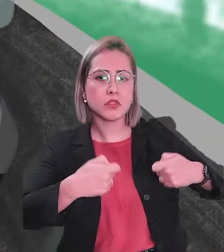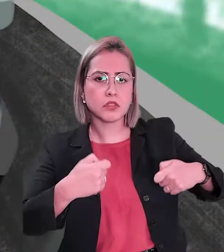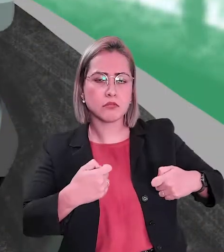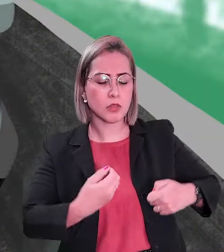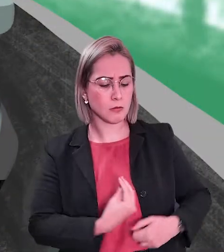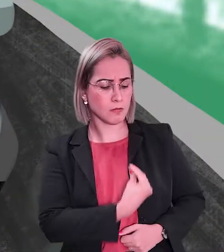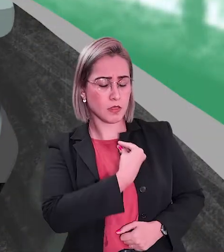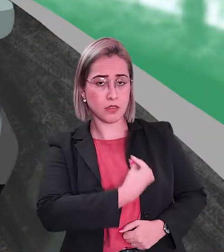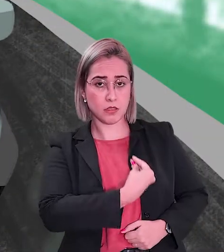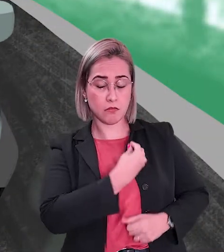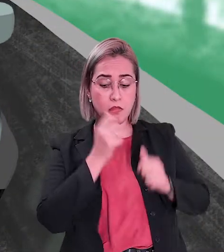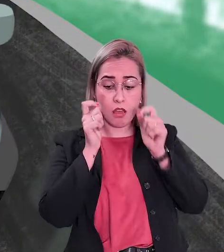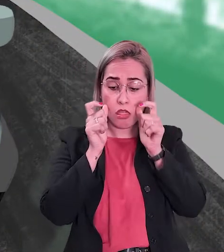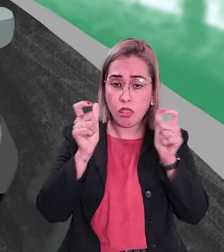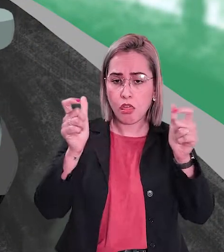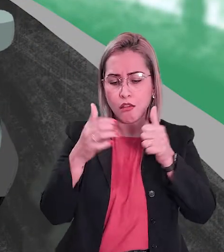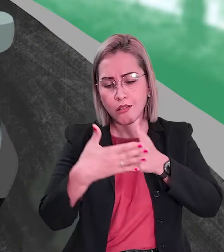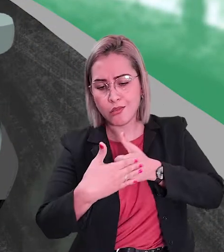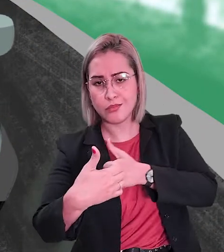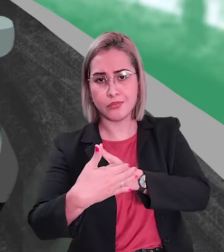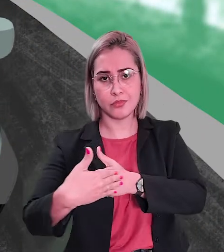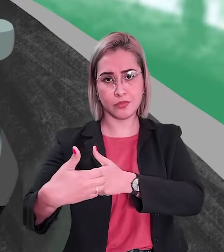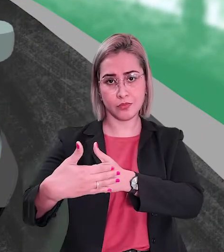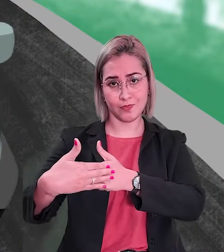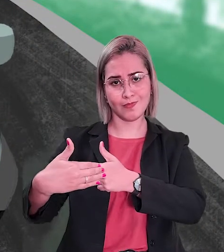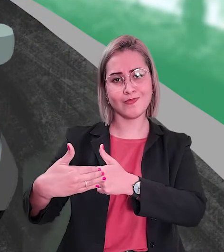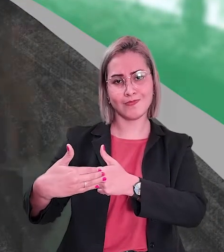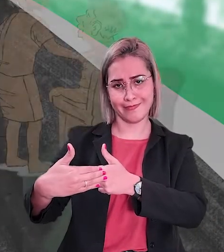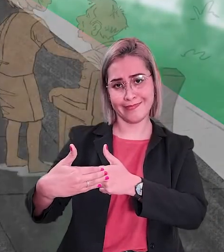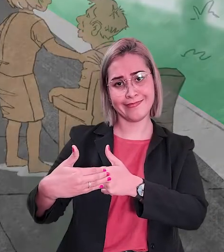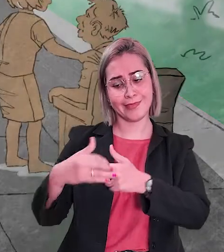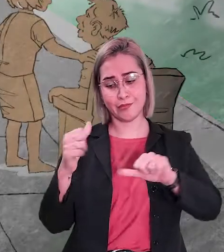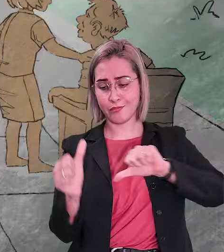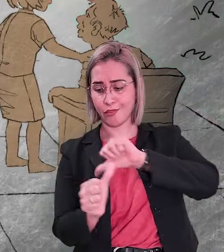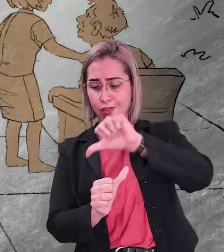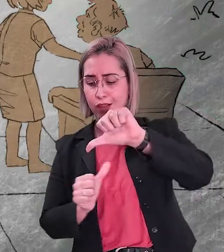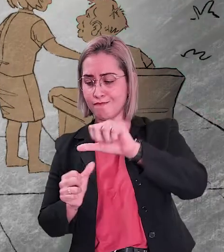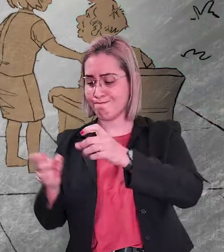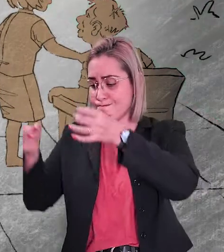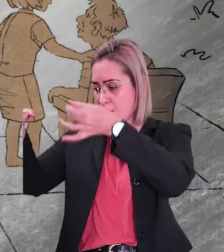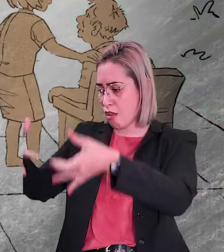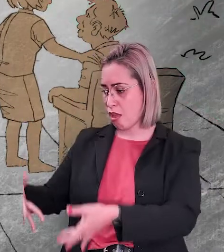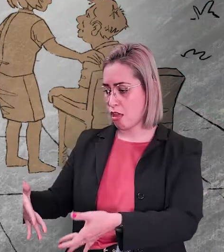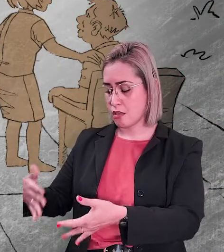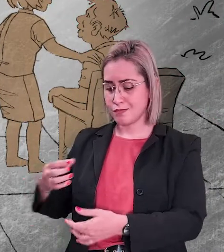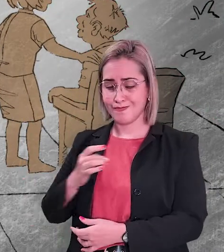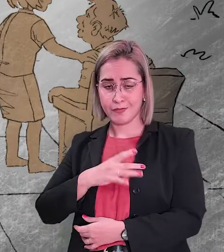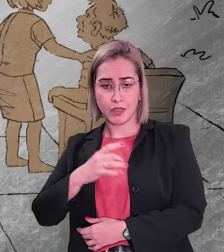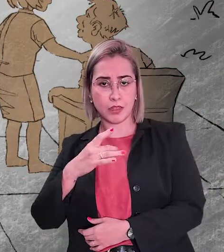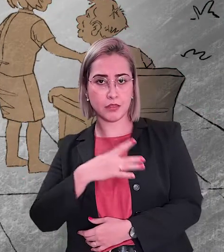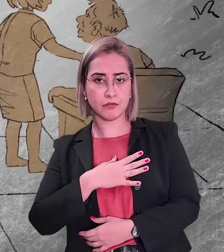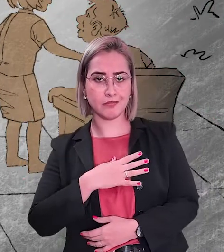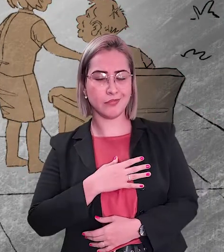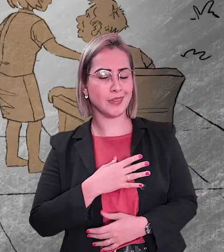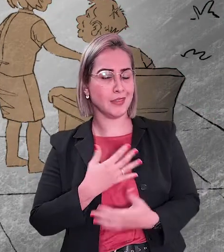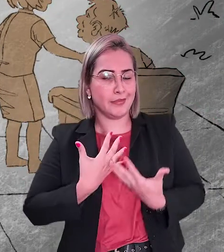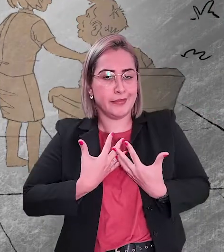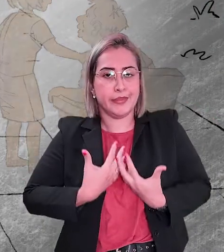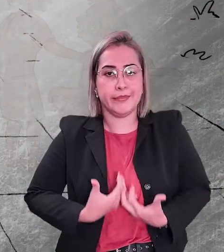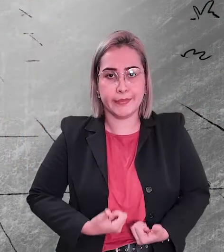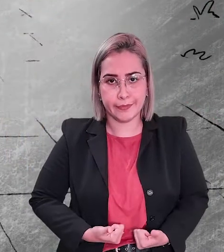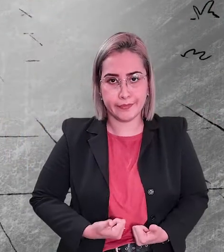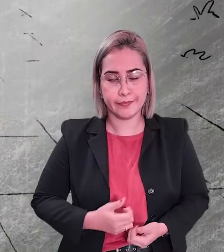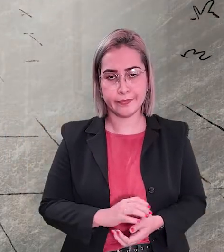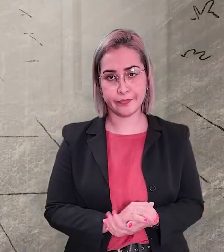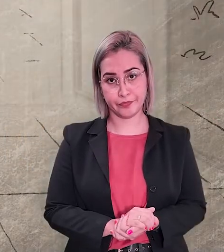Onde deveria haver presença, atenção e acolhimento, há abandono, medo e